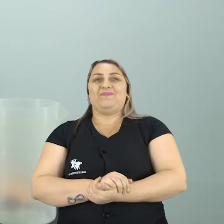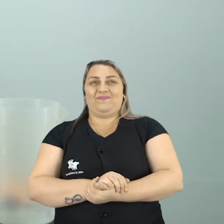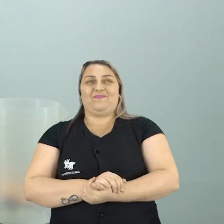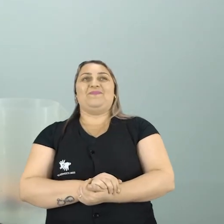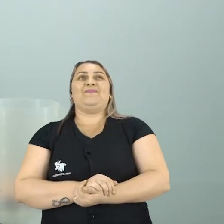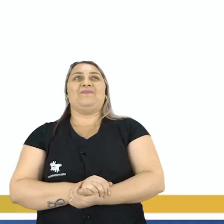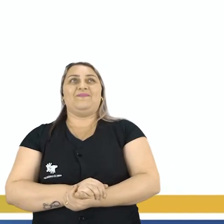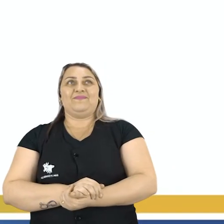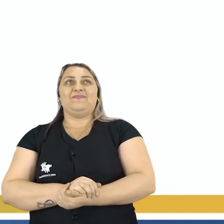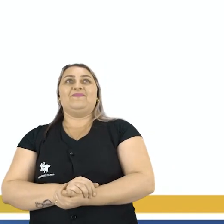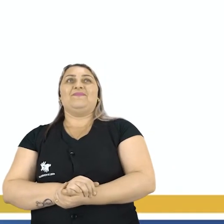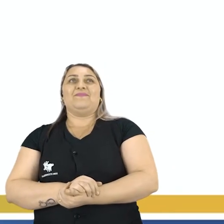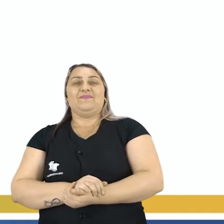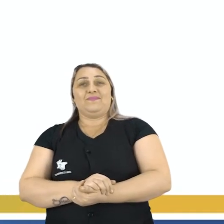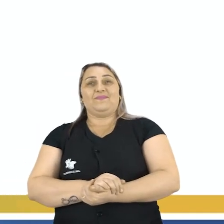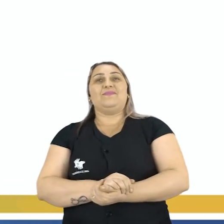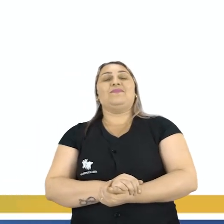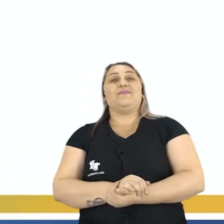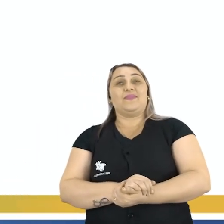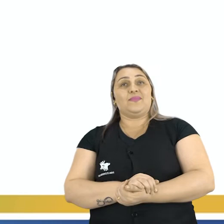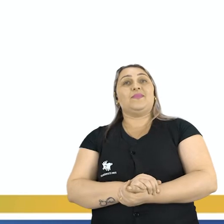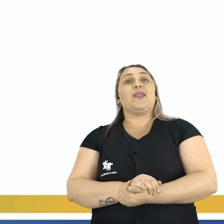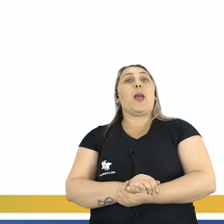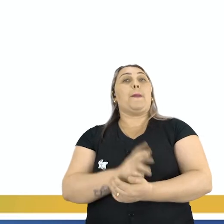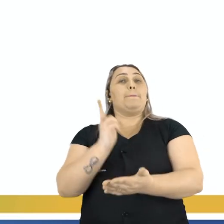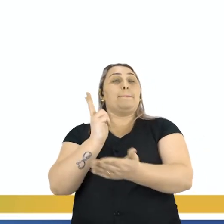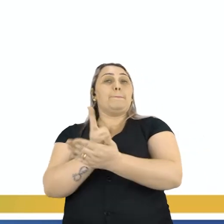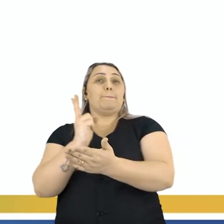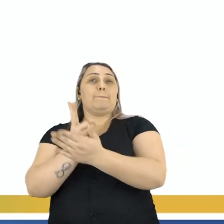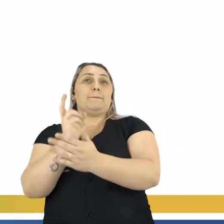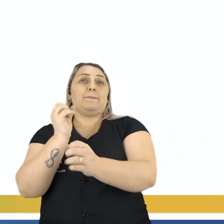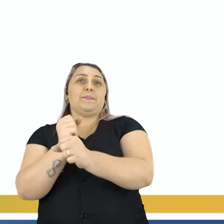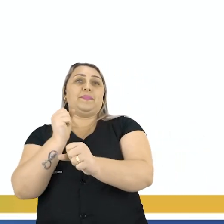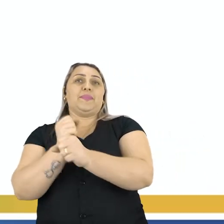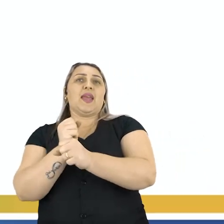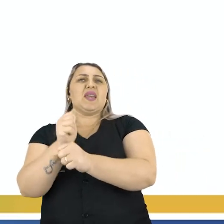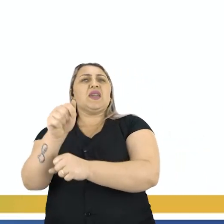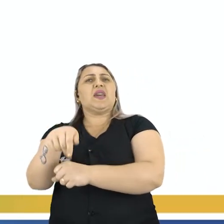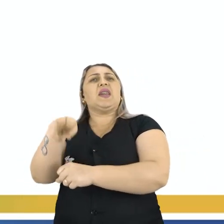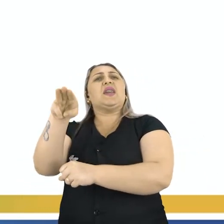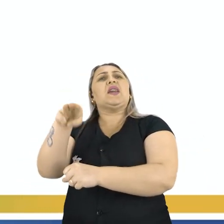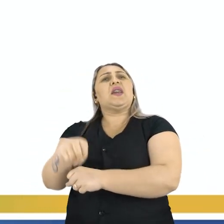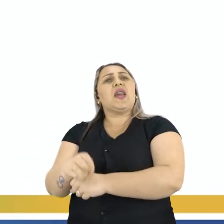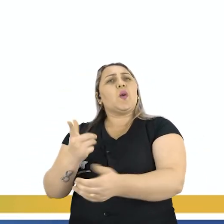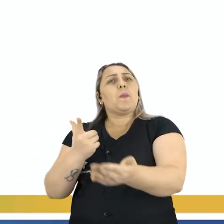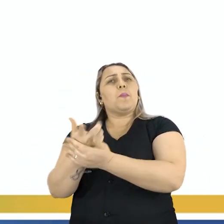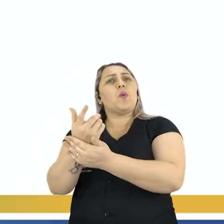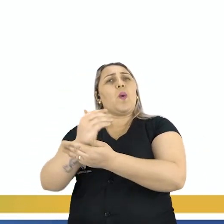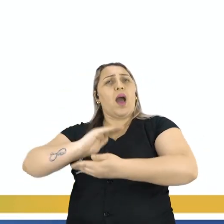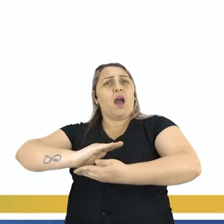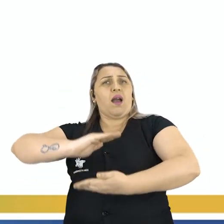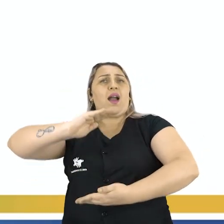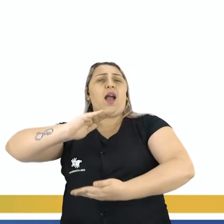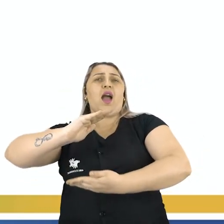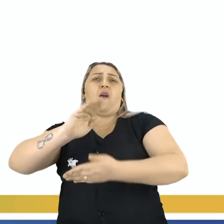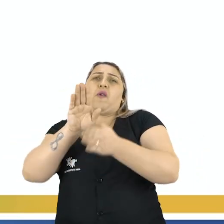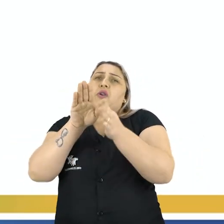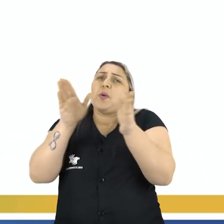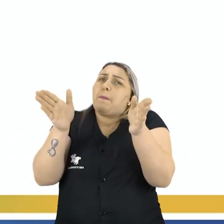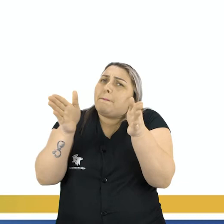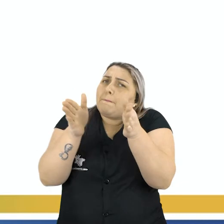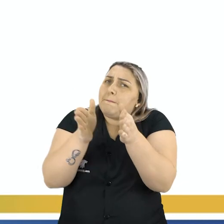sido Pedro Uma outra questão Referente A mesma situação Problema Quem comprou A